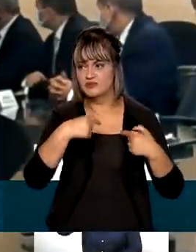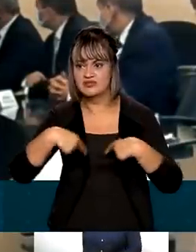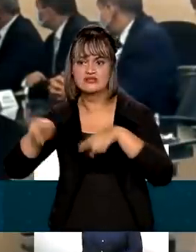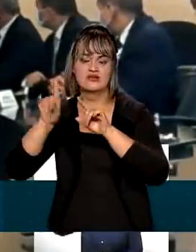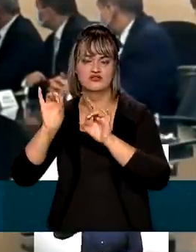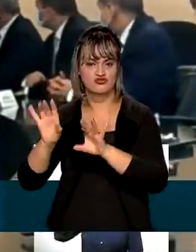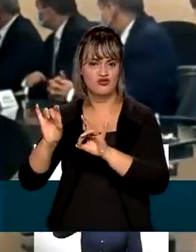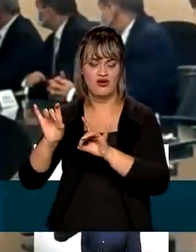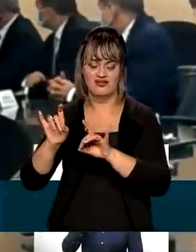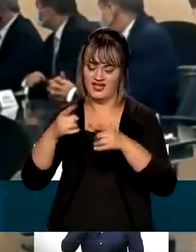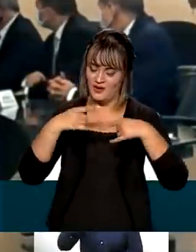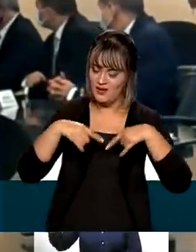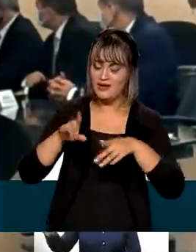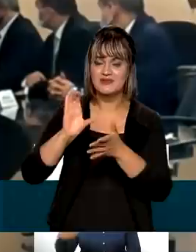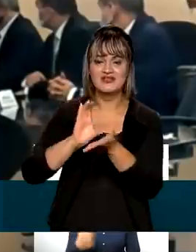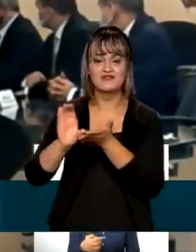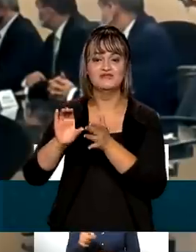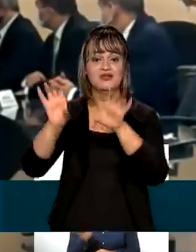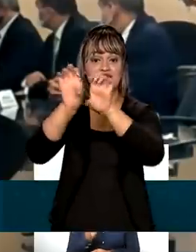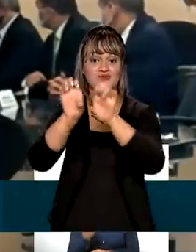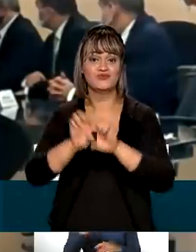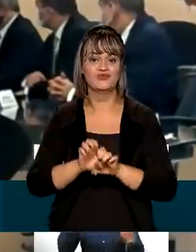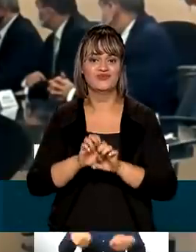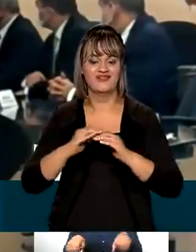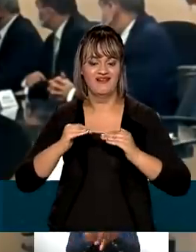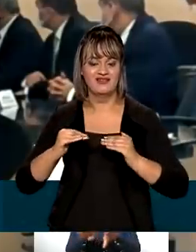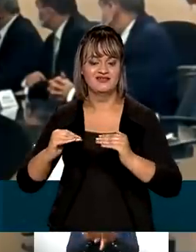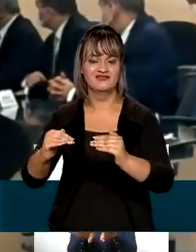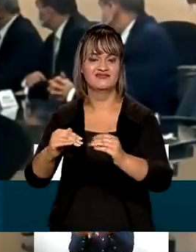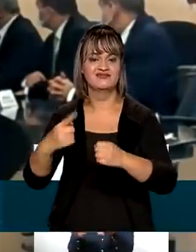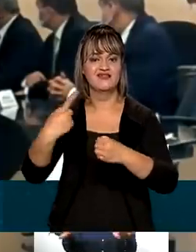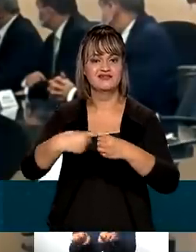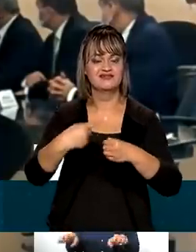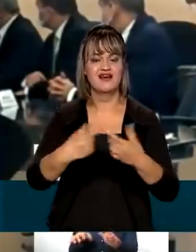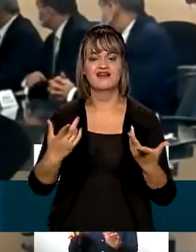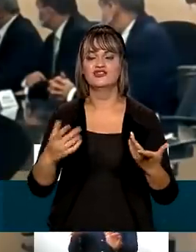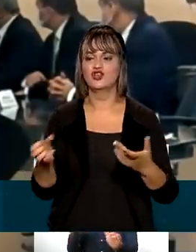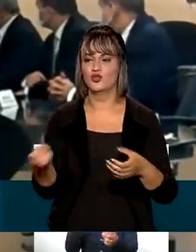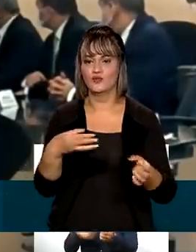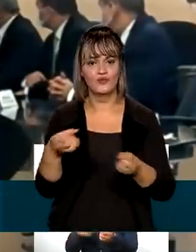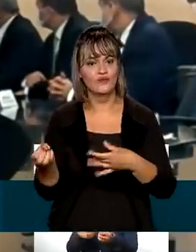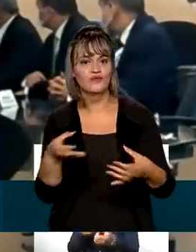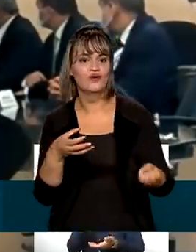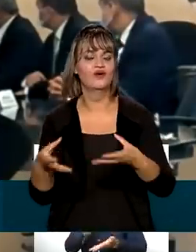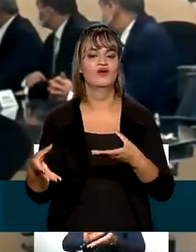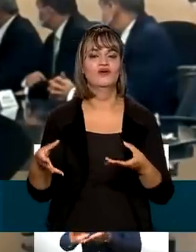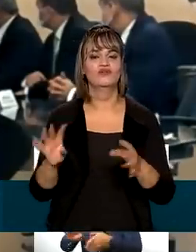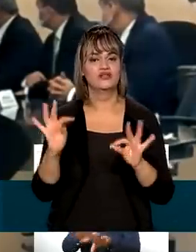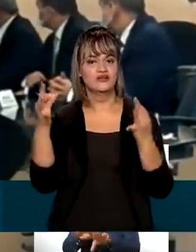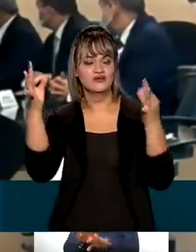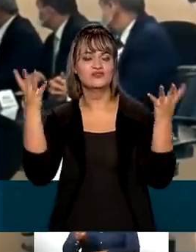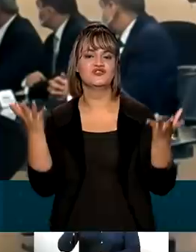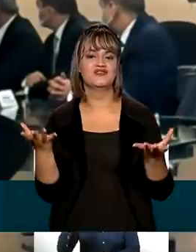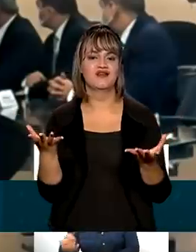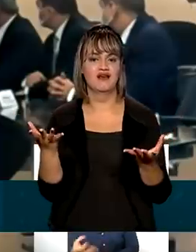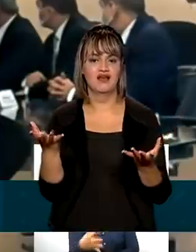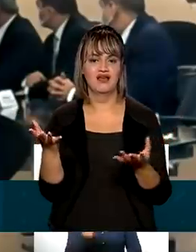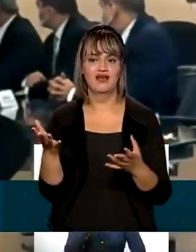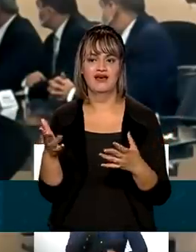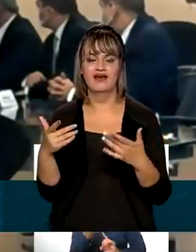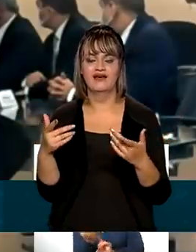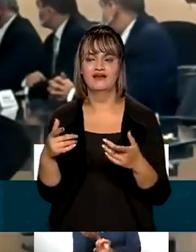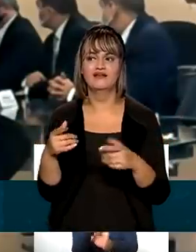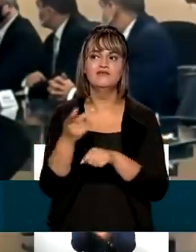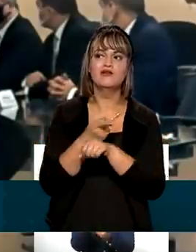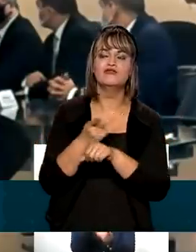mas o investimento na infraestrutura das cidades, na inovação, na tecnologia, na